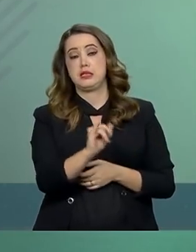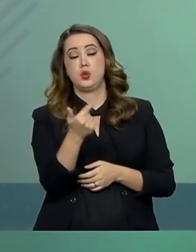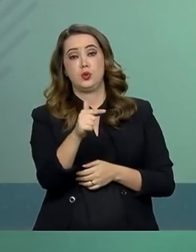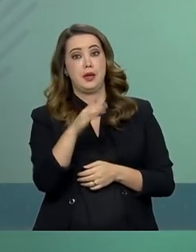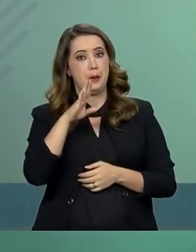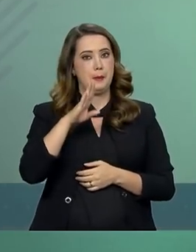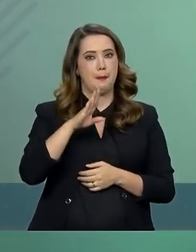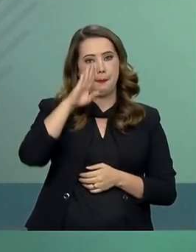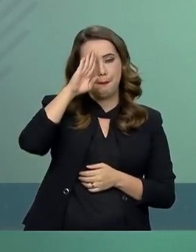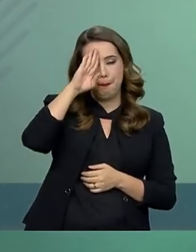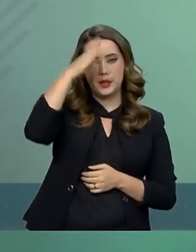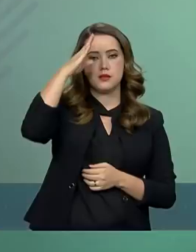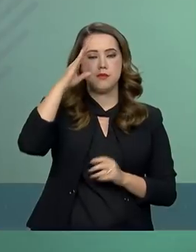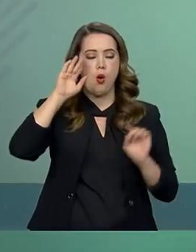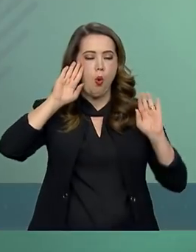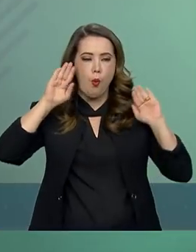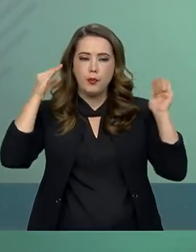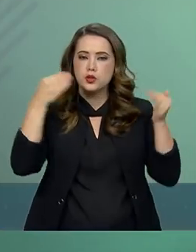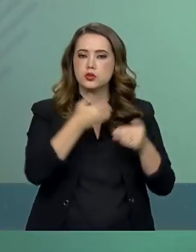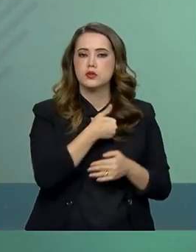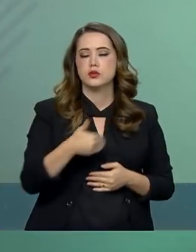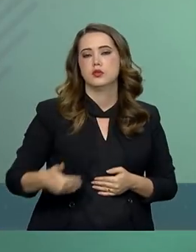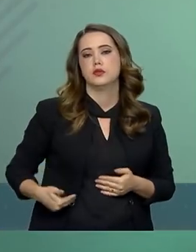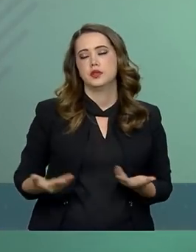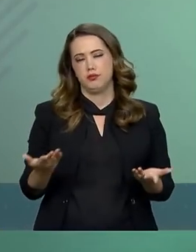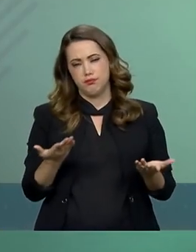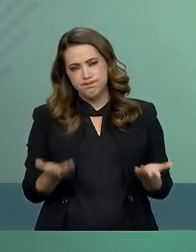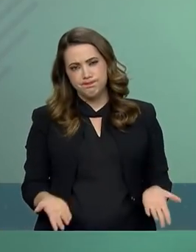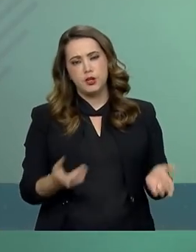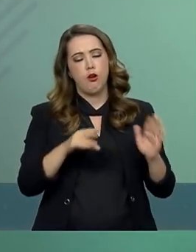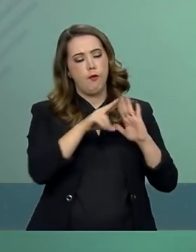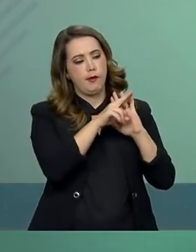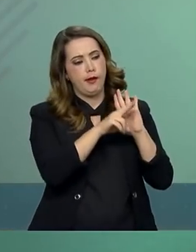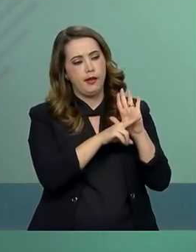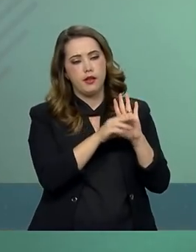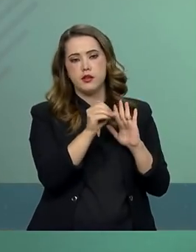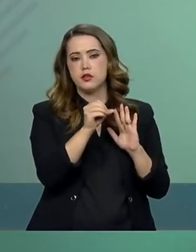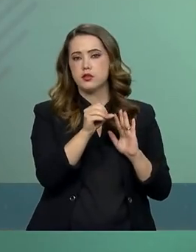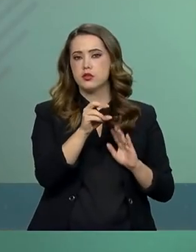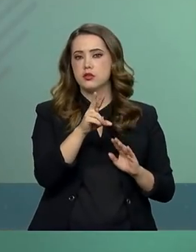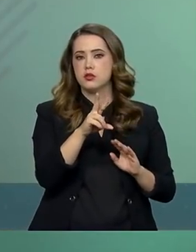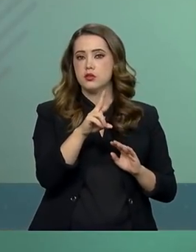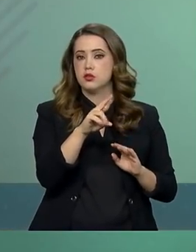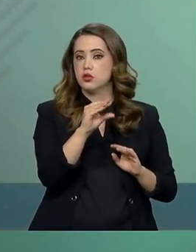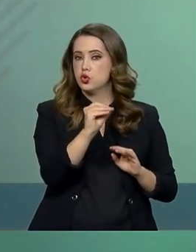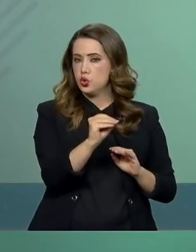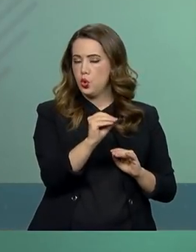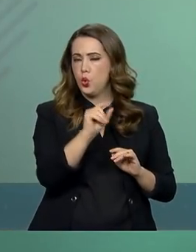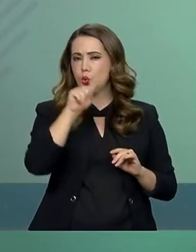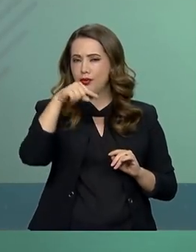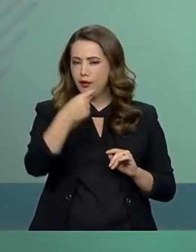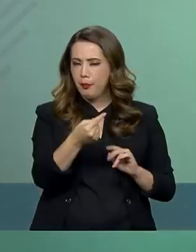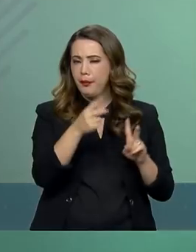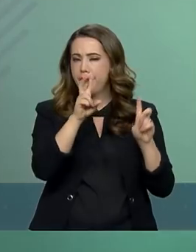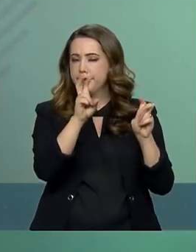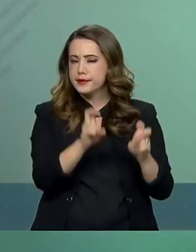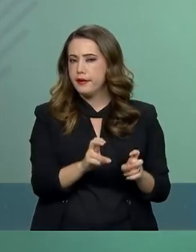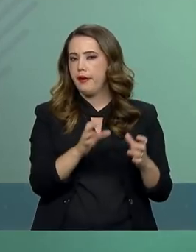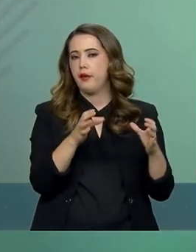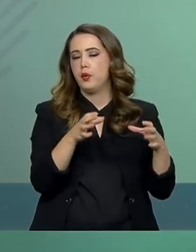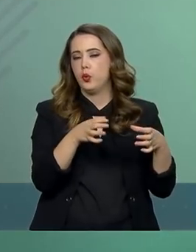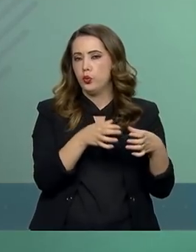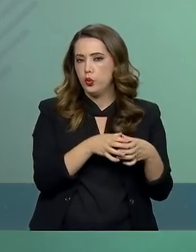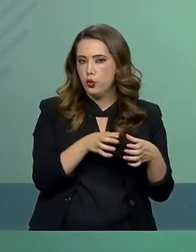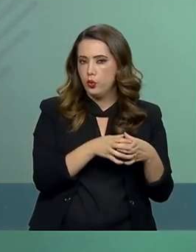no momento, de forma que a regra de ouro será tratada devidamente por aquela parte do colégio